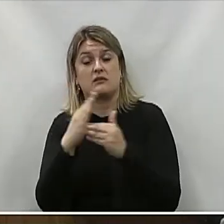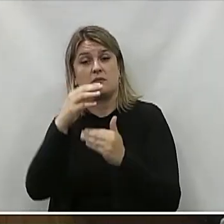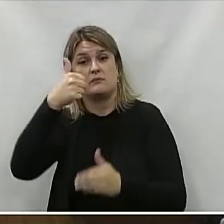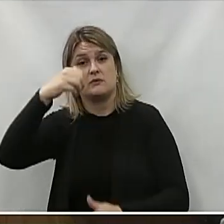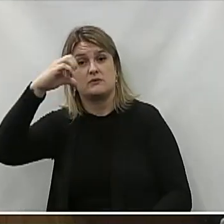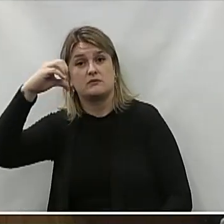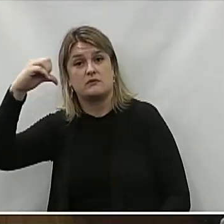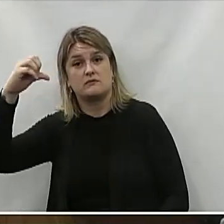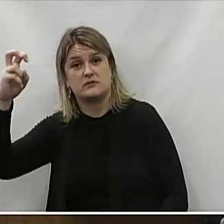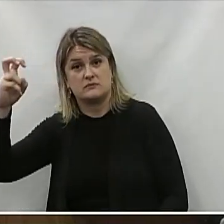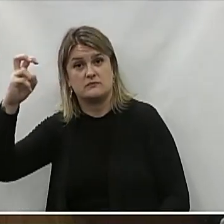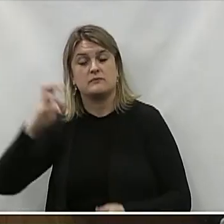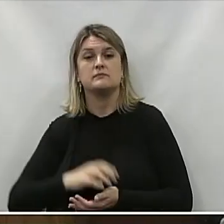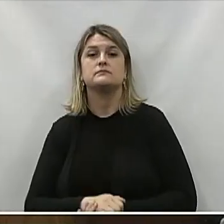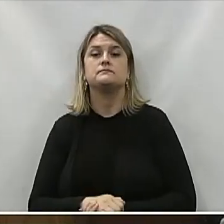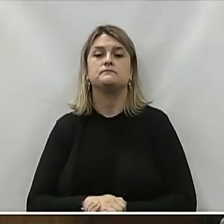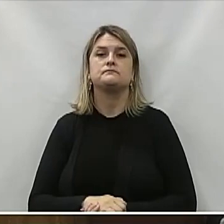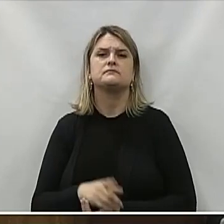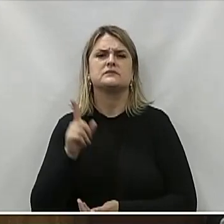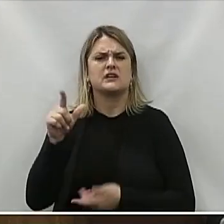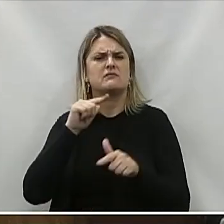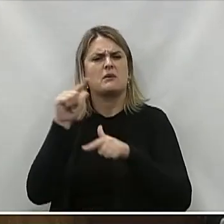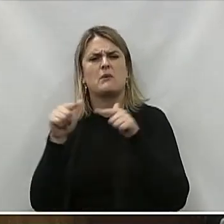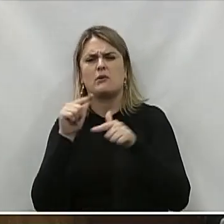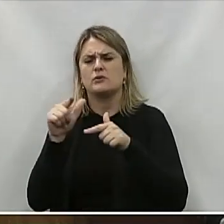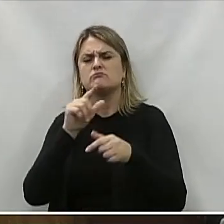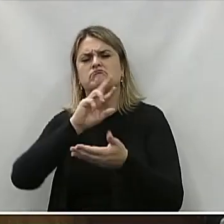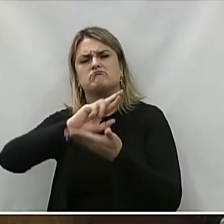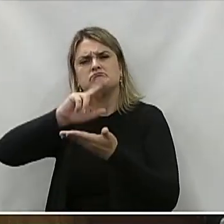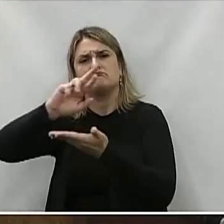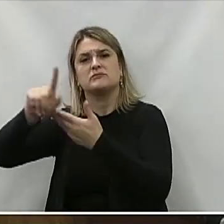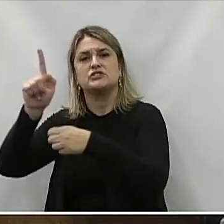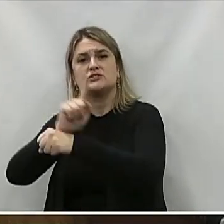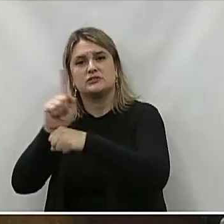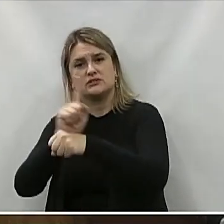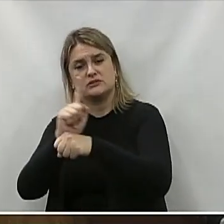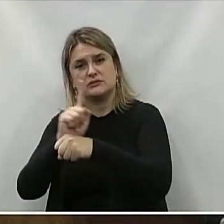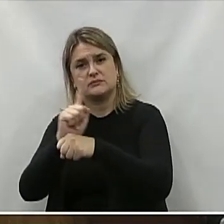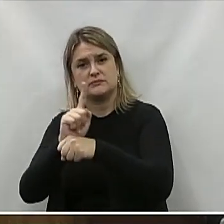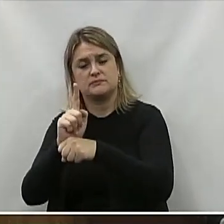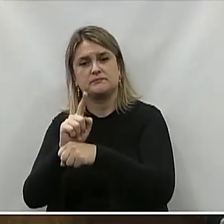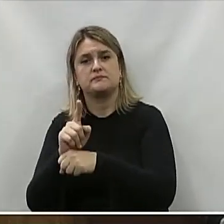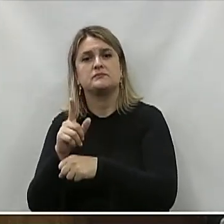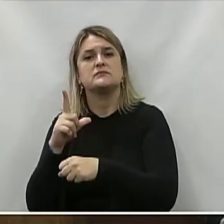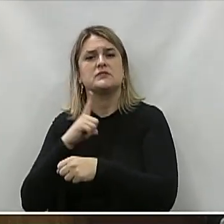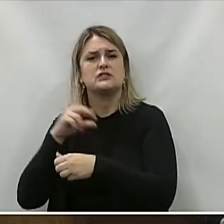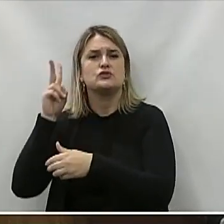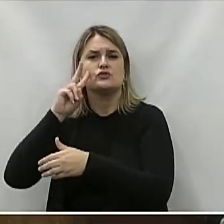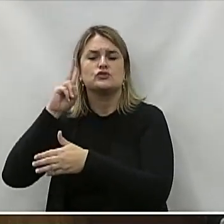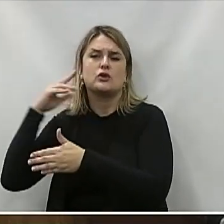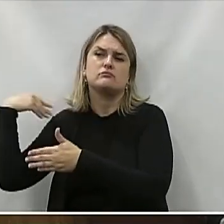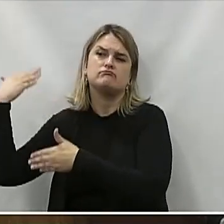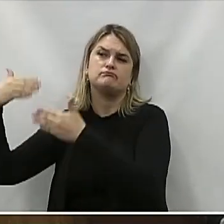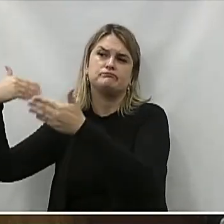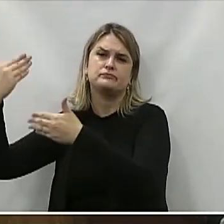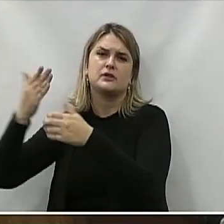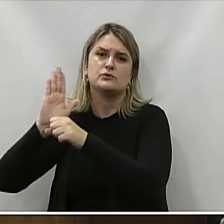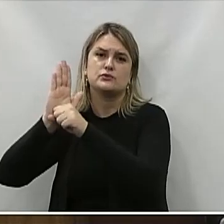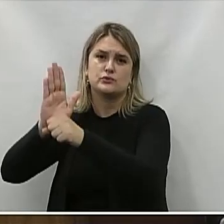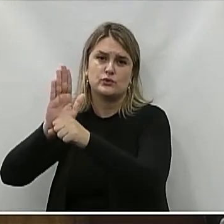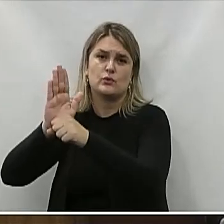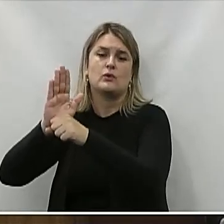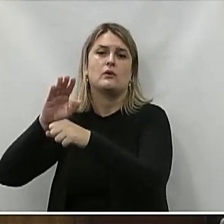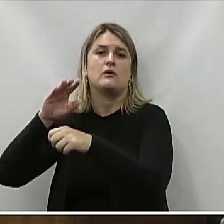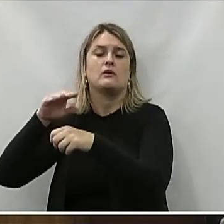1995 E ocupando vários cargos em diversas gestões Deixou um legado de grande contribuição à